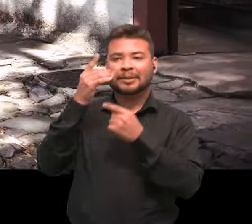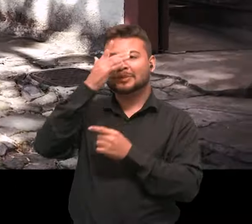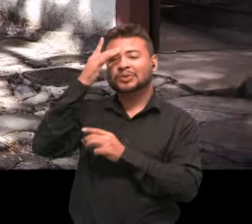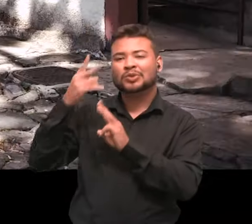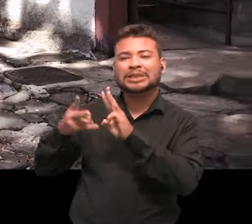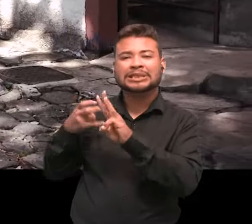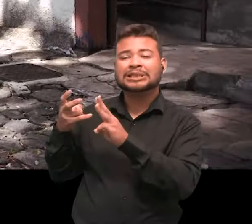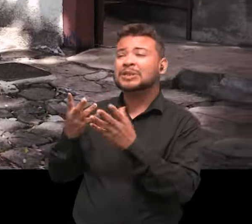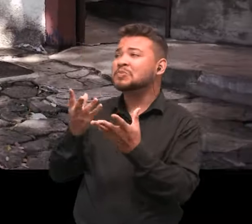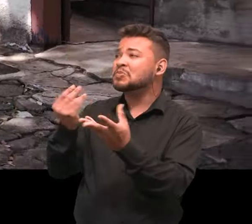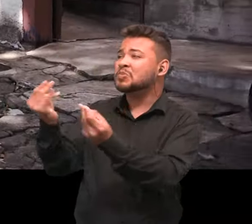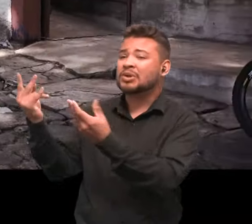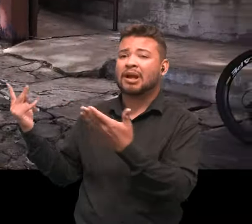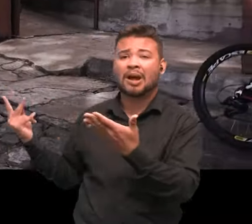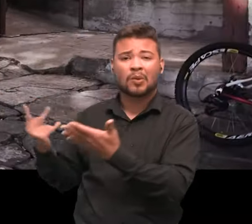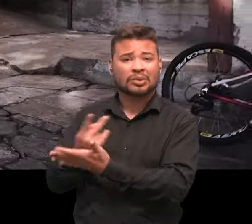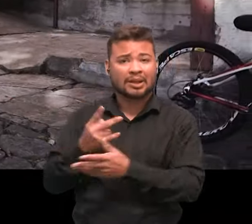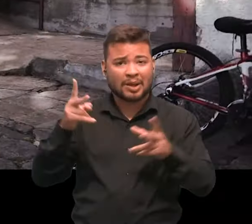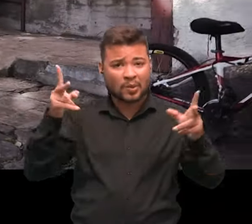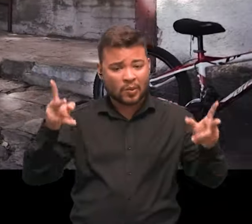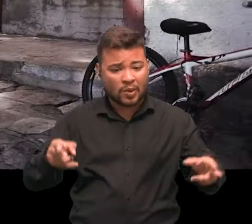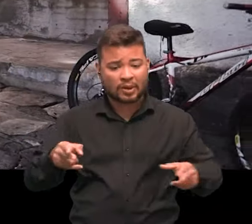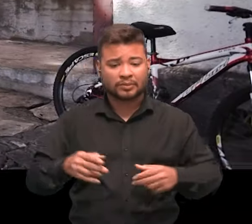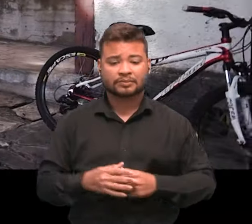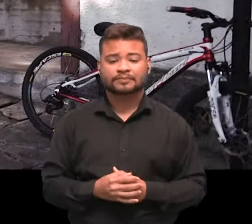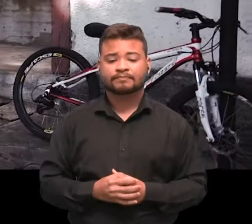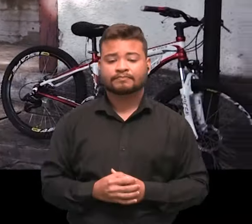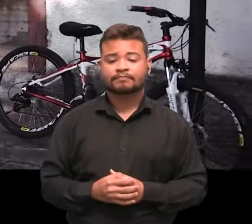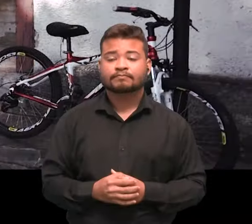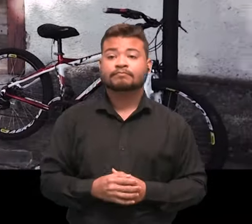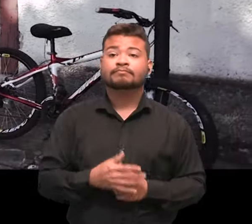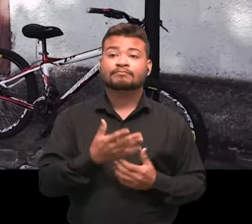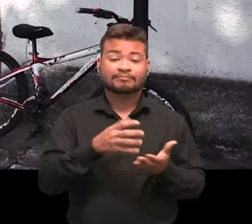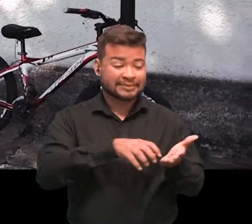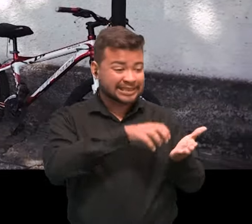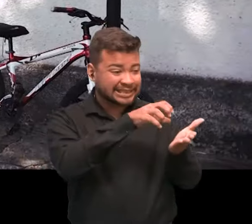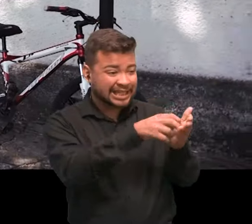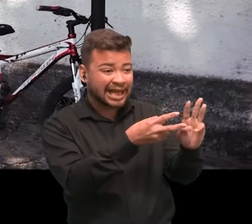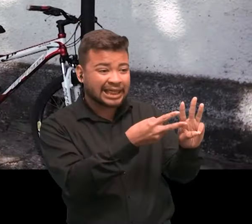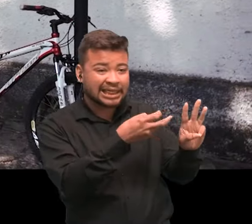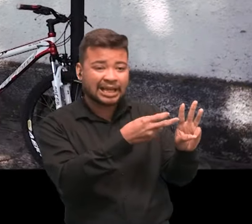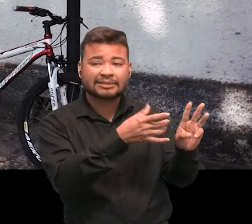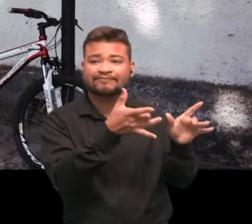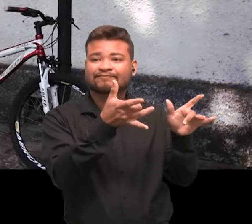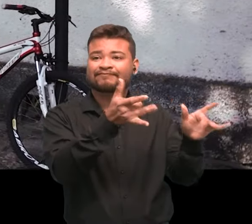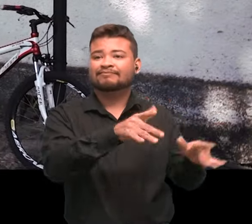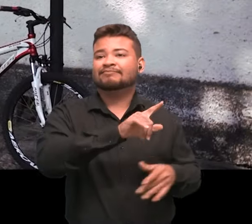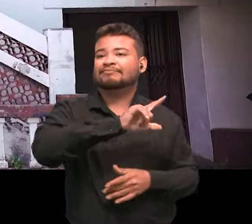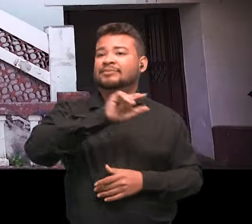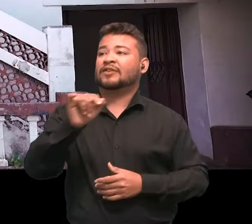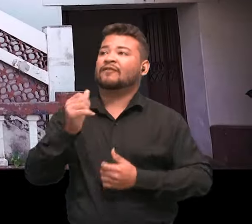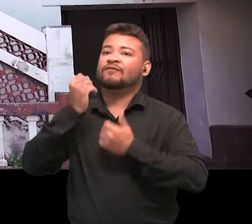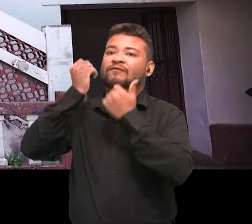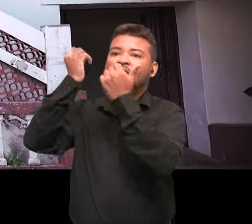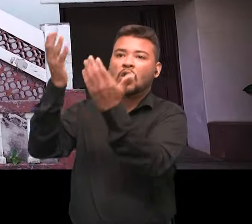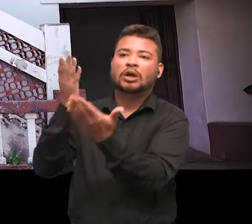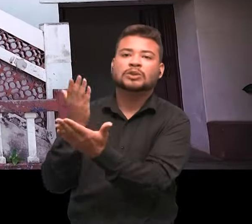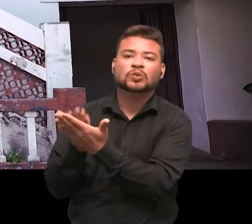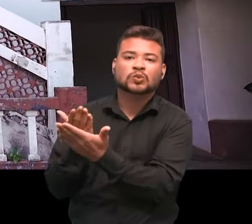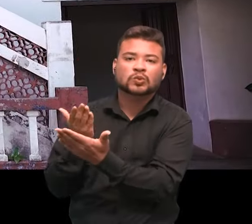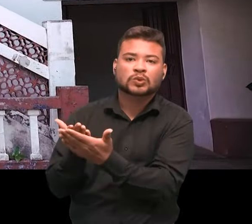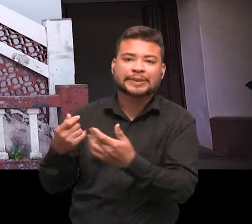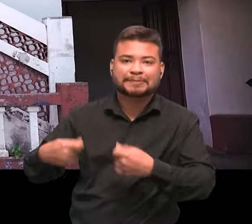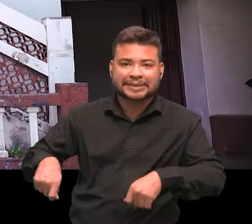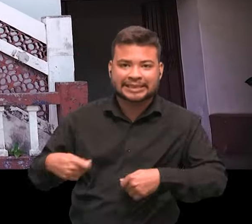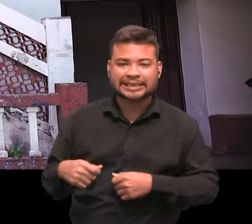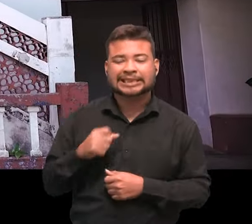as suas dificuldades em sair de suas aldeias e buscar conhecimento fora, a